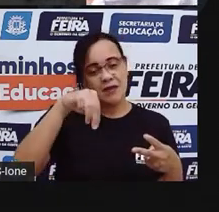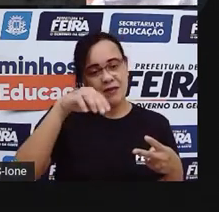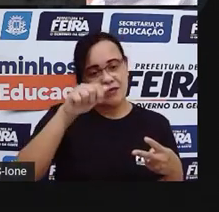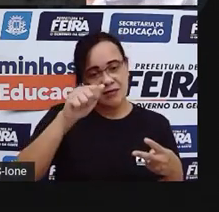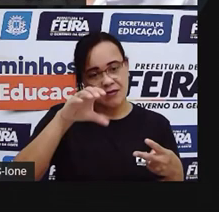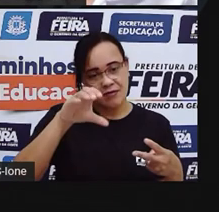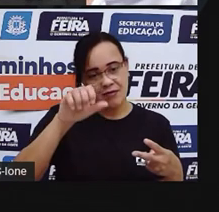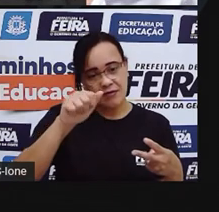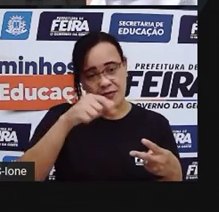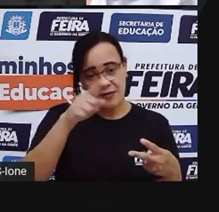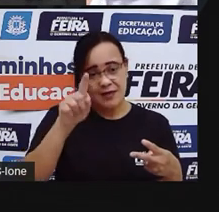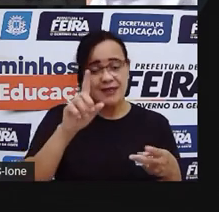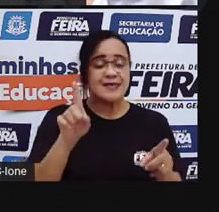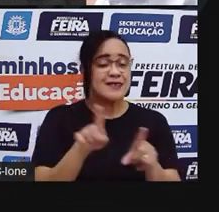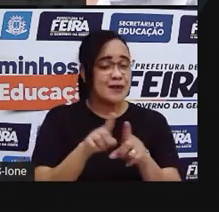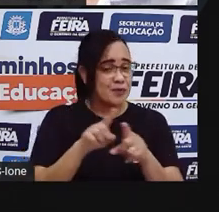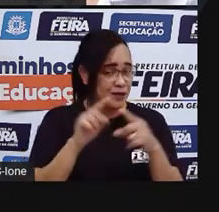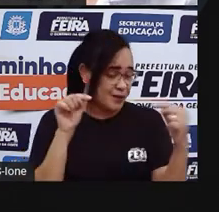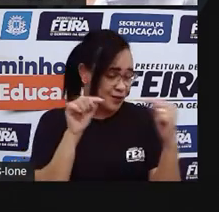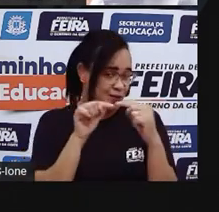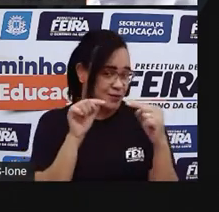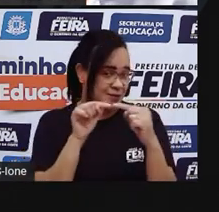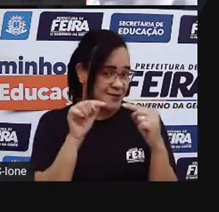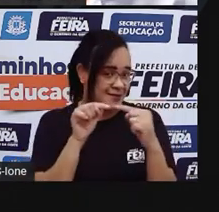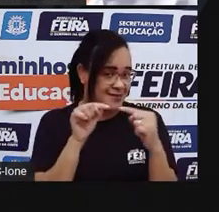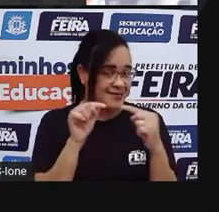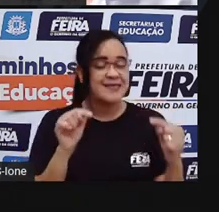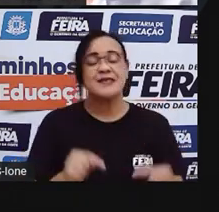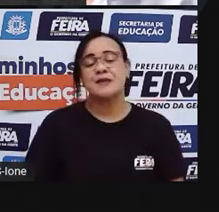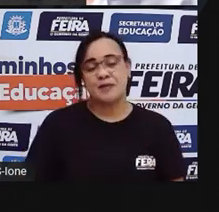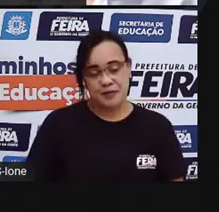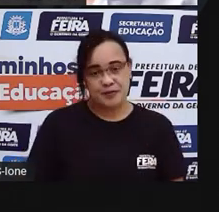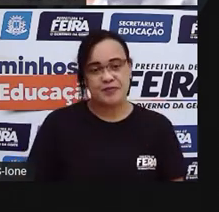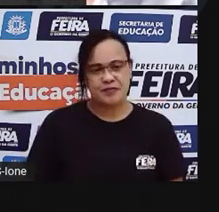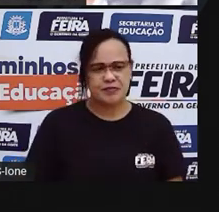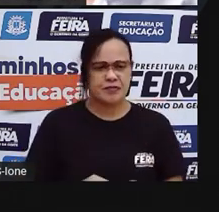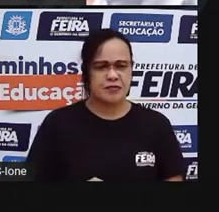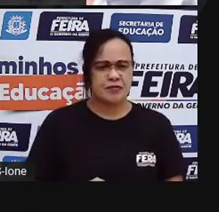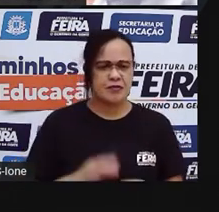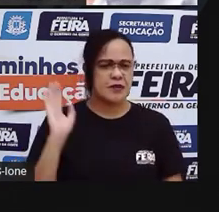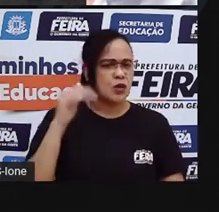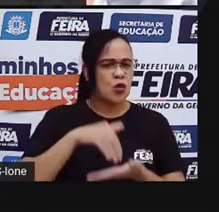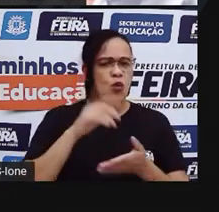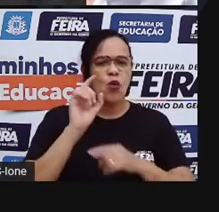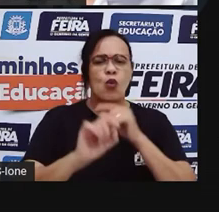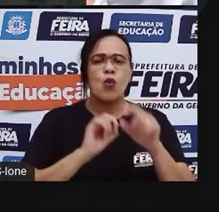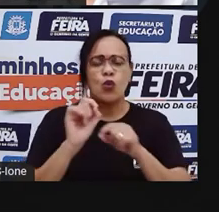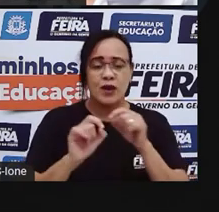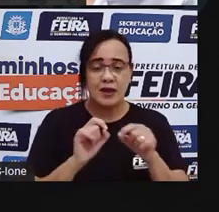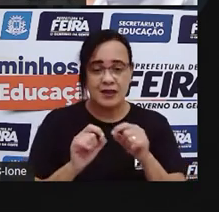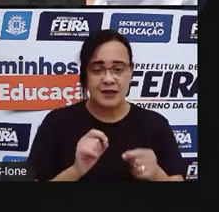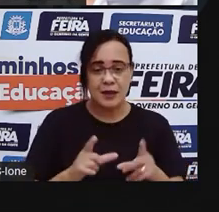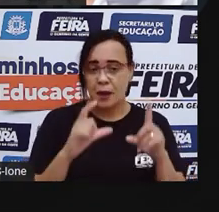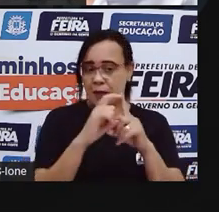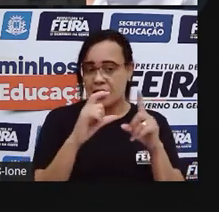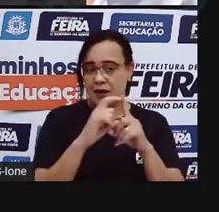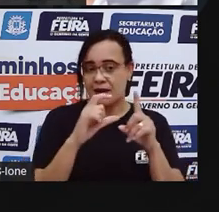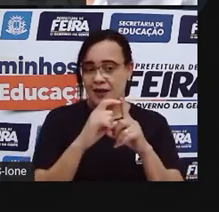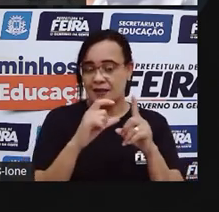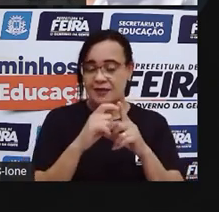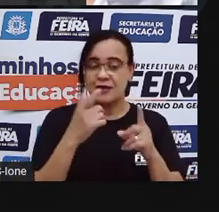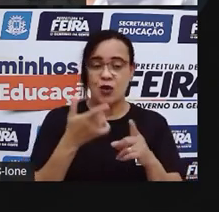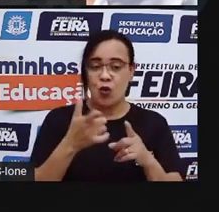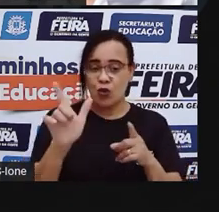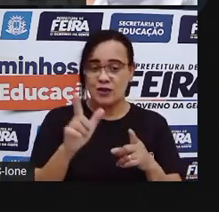a maçã E a maçã Do rosto Tá bom? E por último O autor também Brinca com A